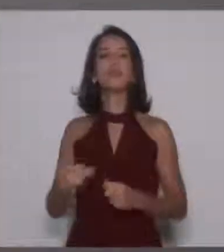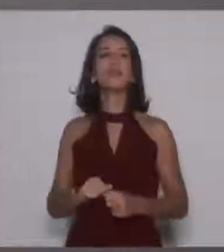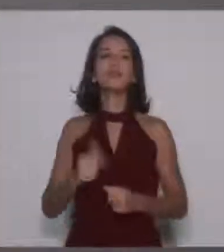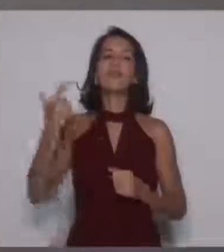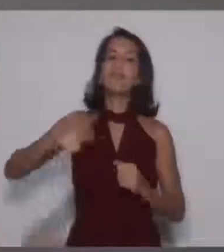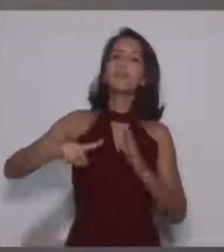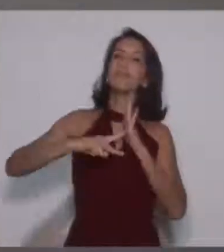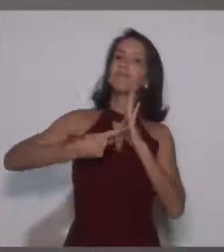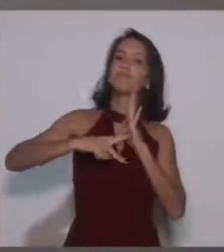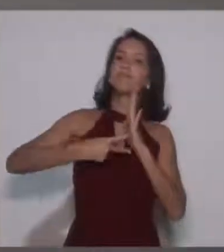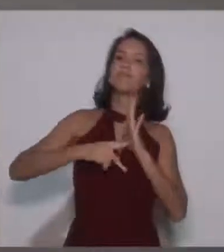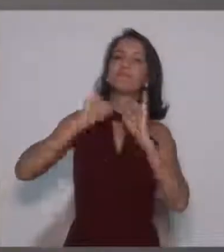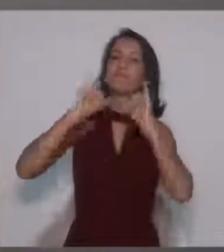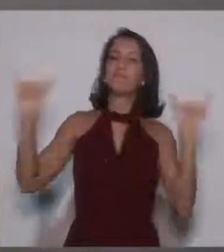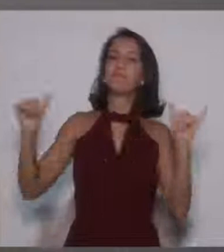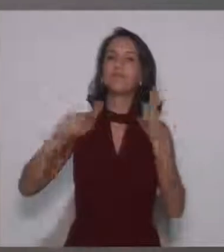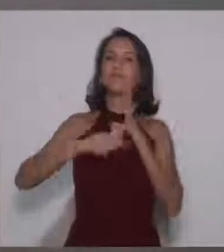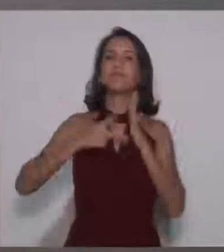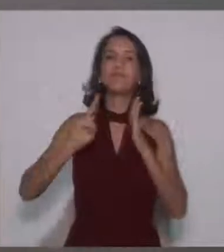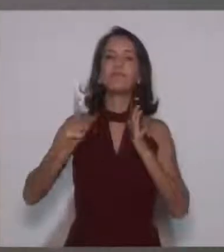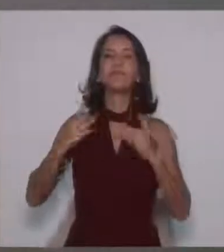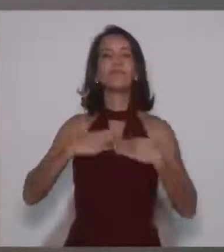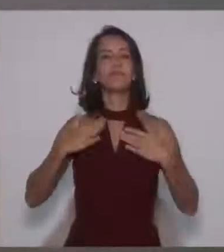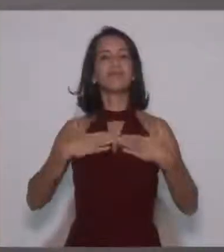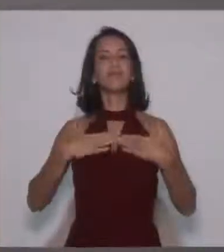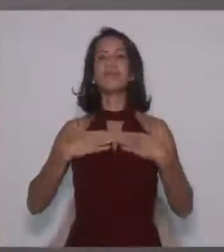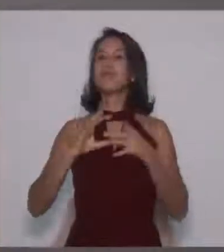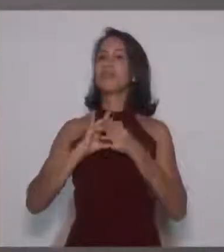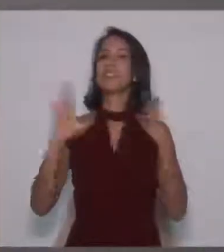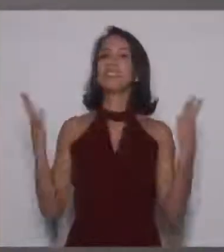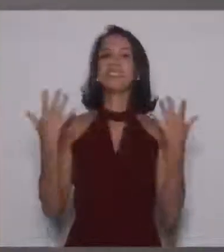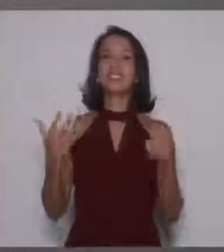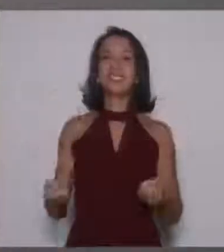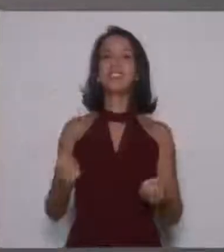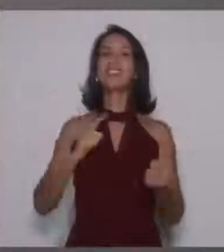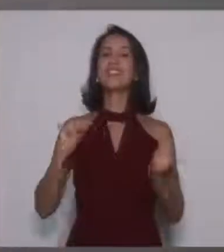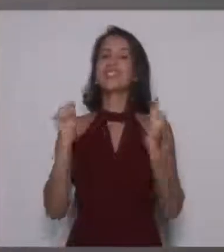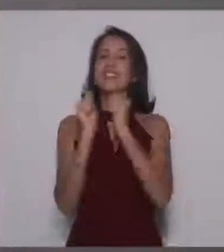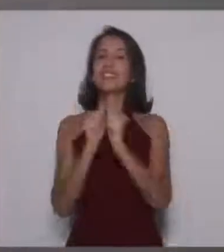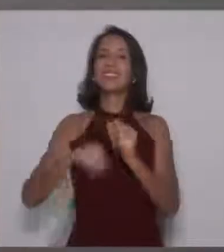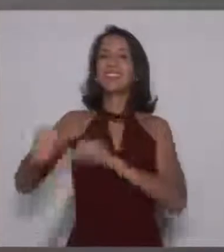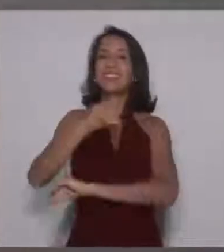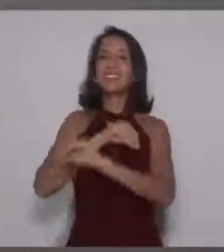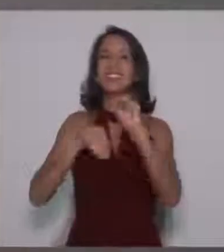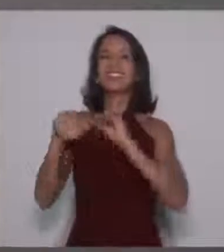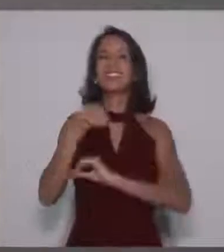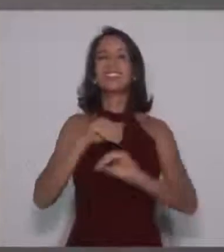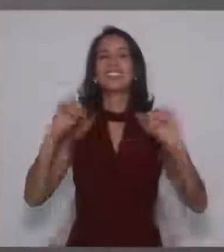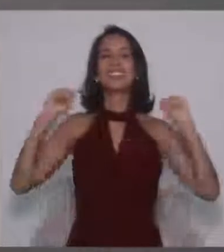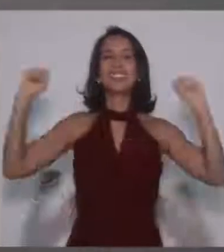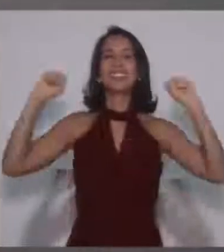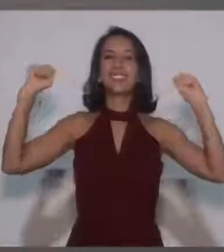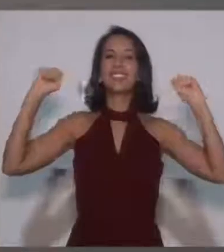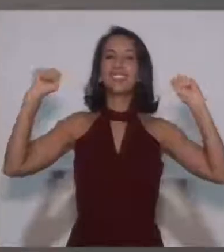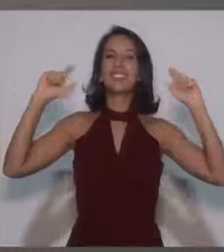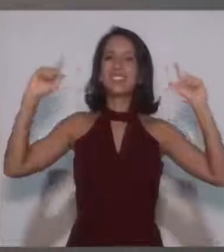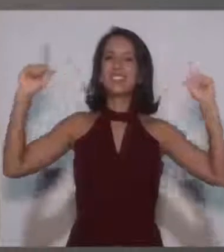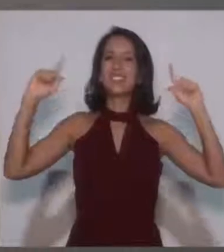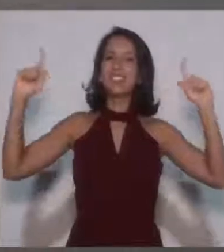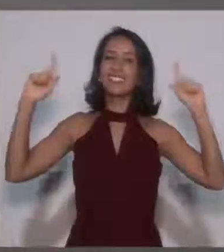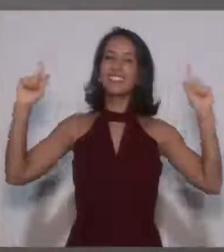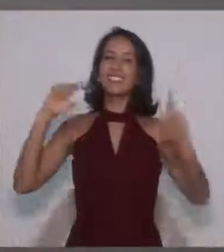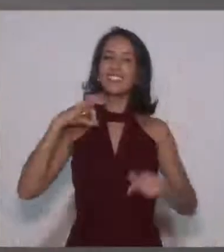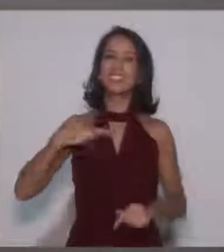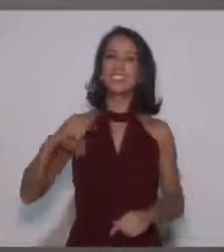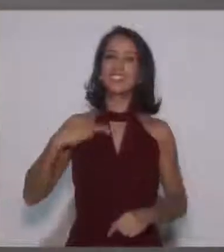Quero dizer ao sindicato que pode contar mais uma vez com esse vereador. Estamos juntos e misturados aí na campanha salarial 2019.